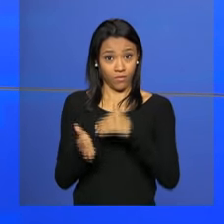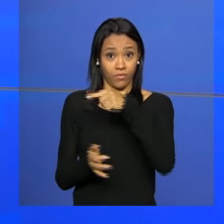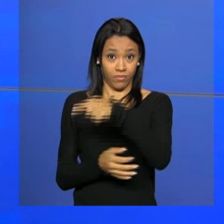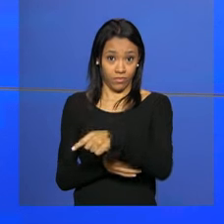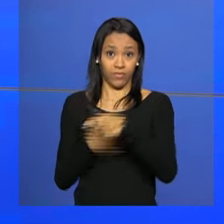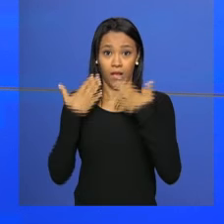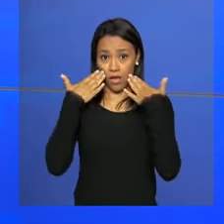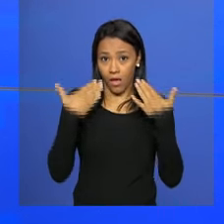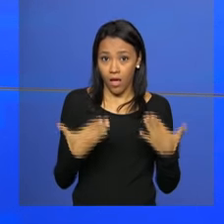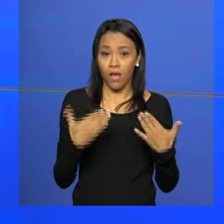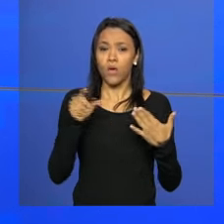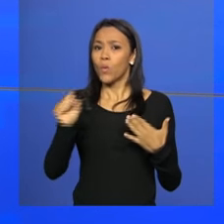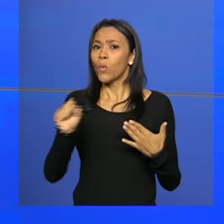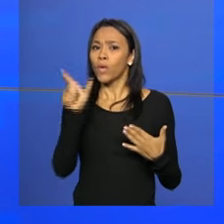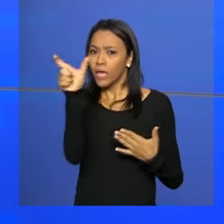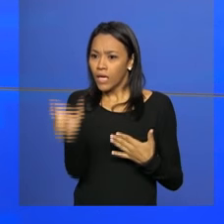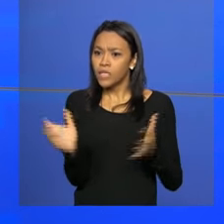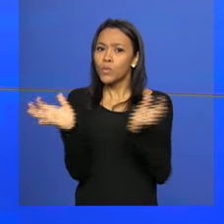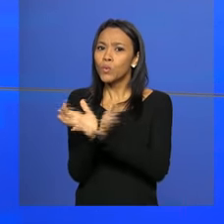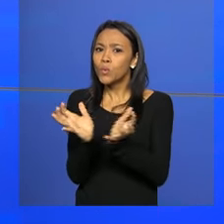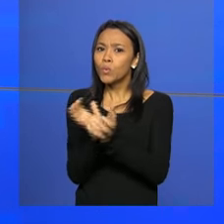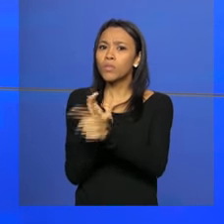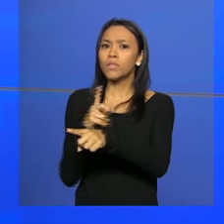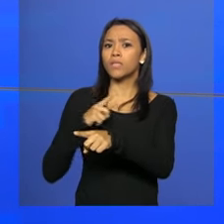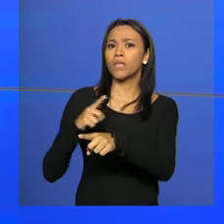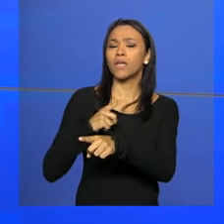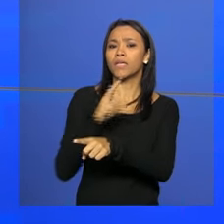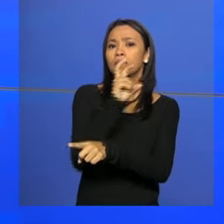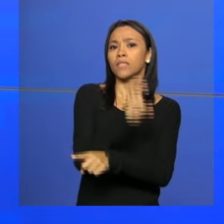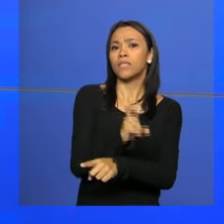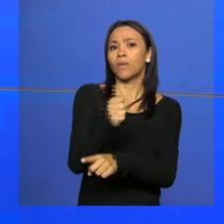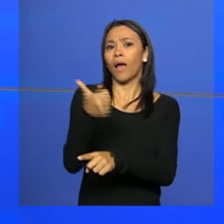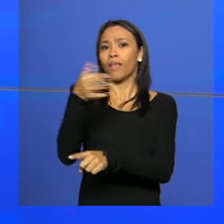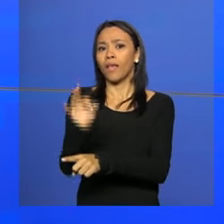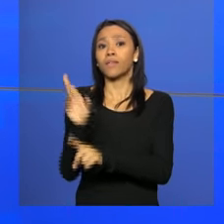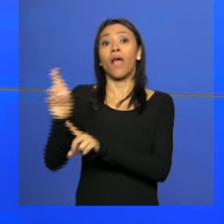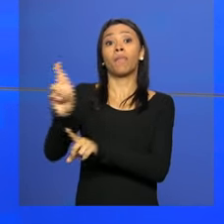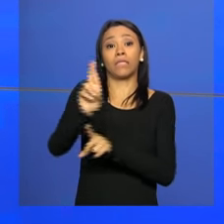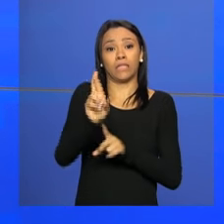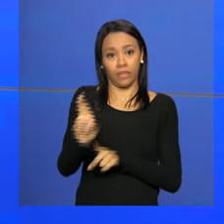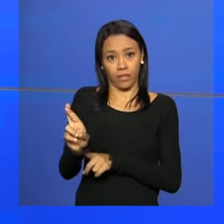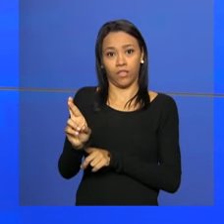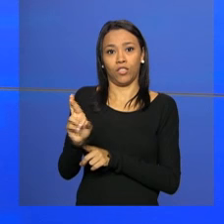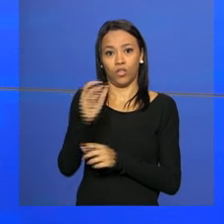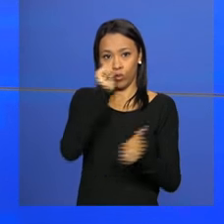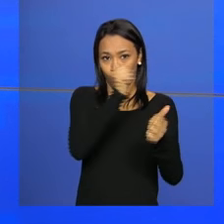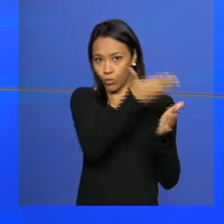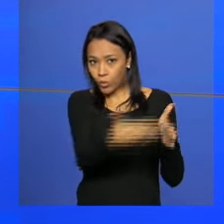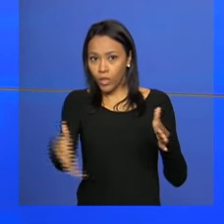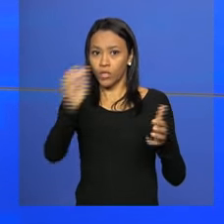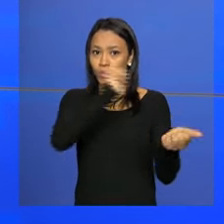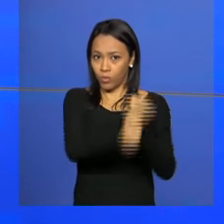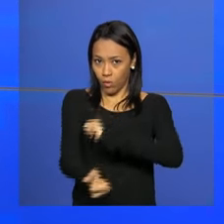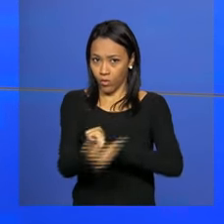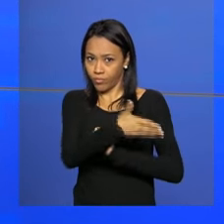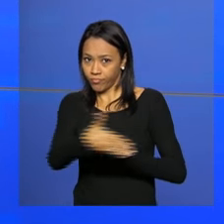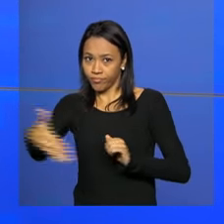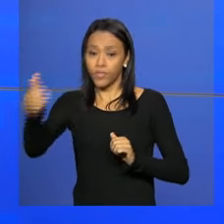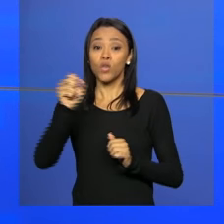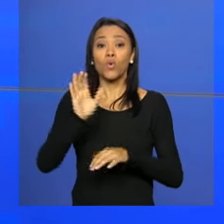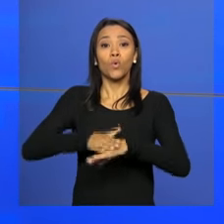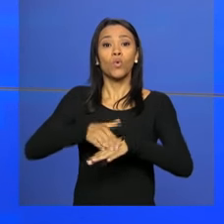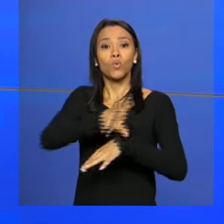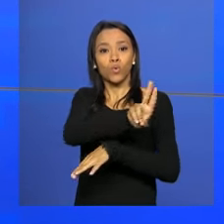A expectativa é que o time de refugiados tenha entre 5 e 10 representantes nos Jogos. Os atletas participantes e os nomes dos